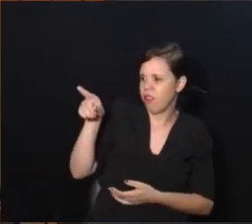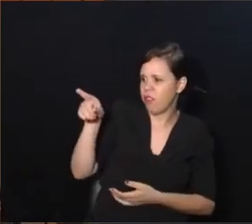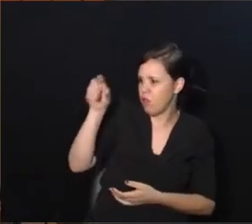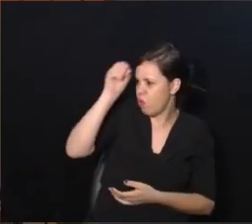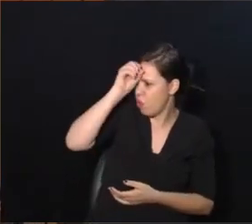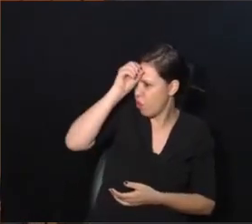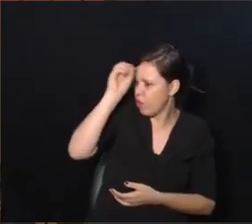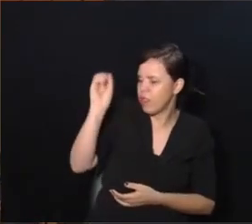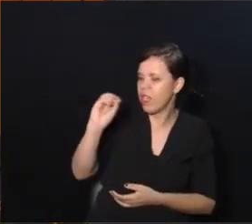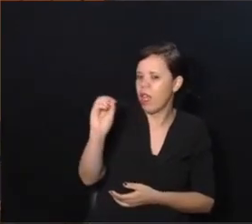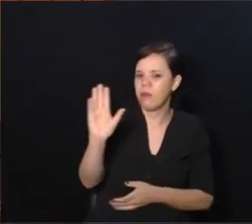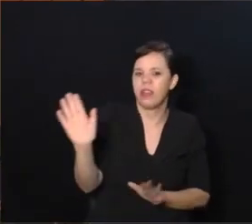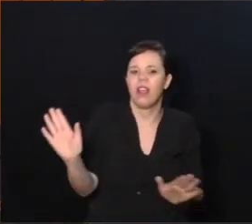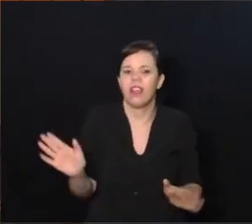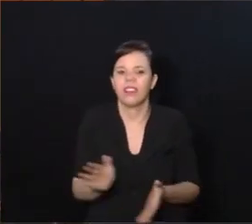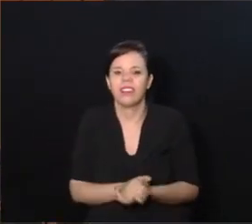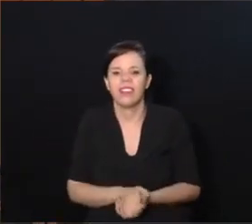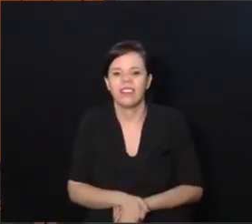da missa um terço.